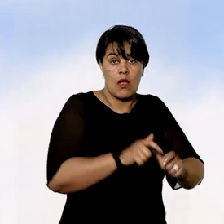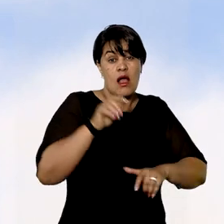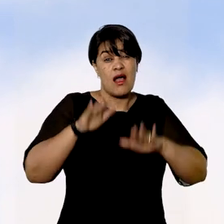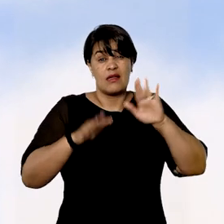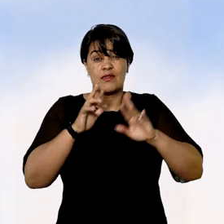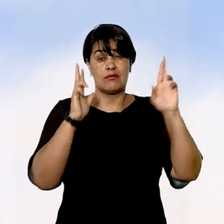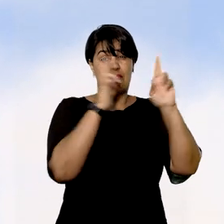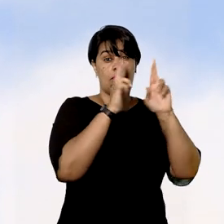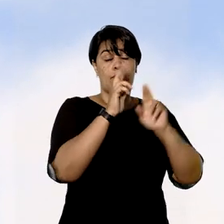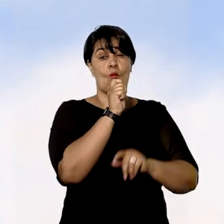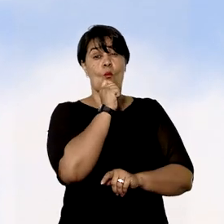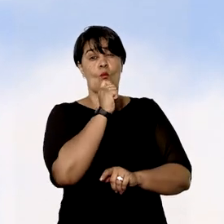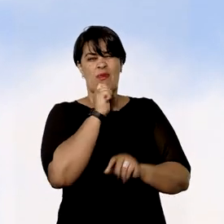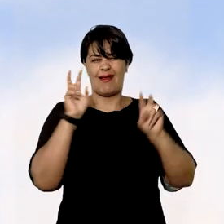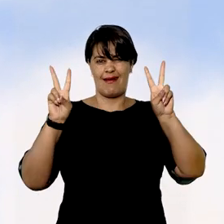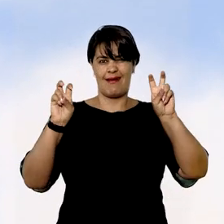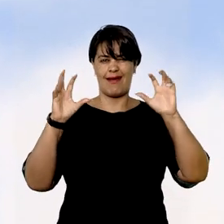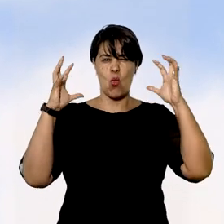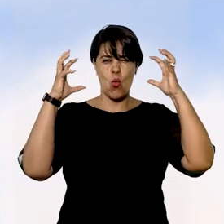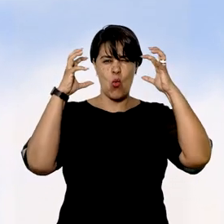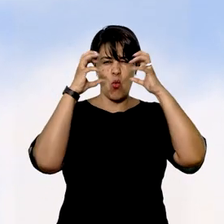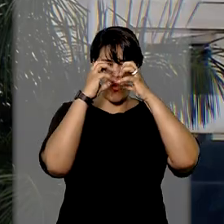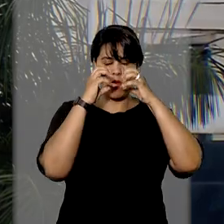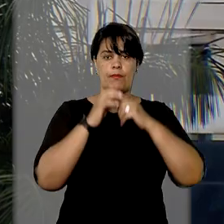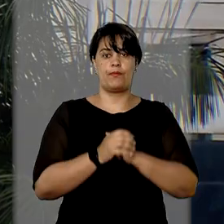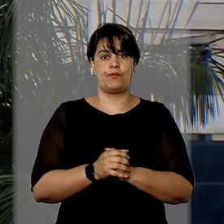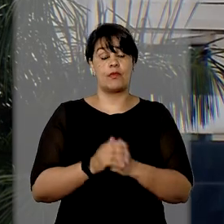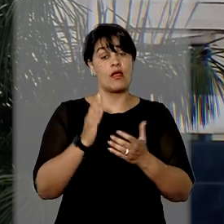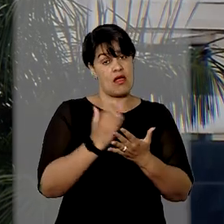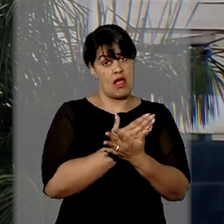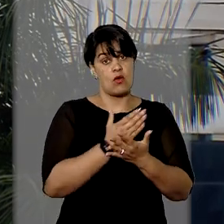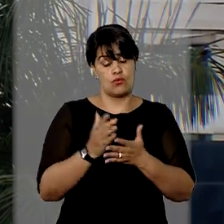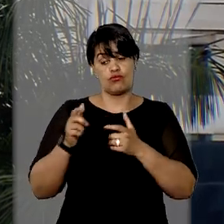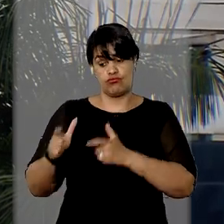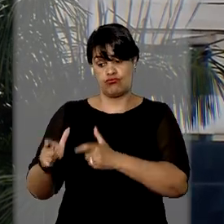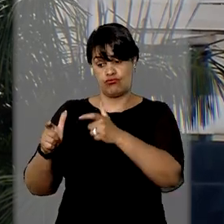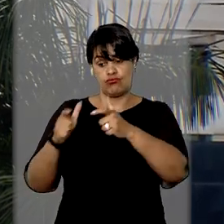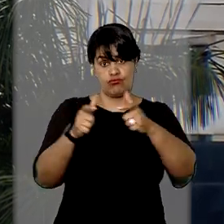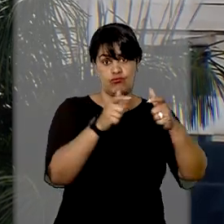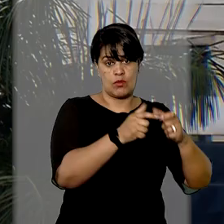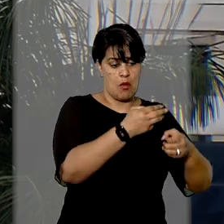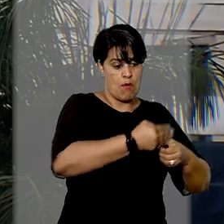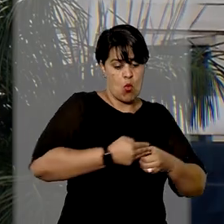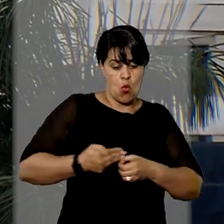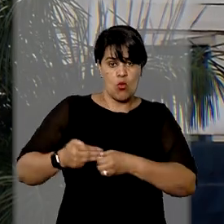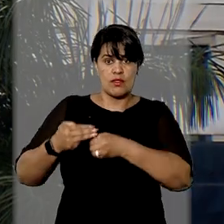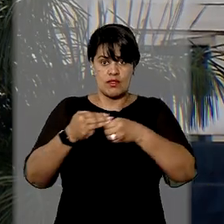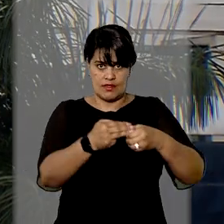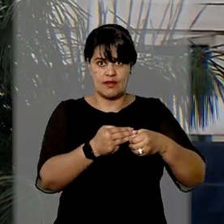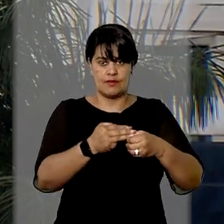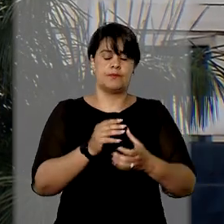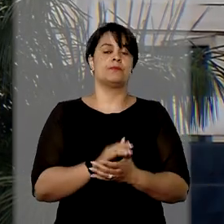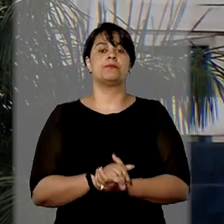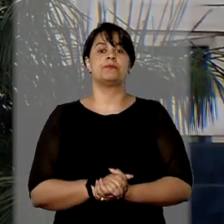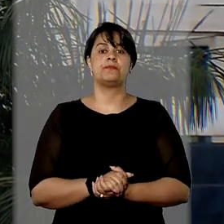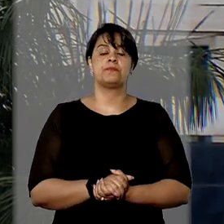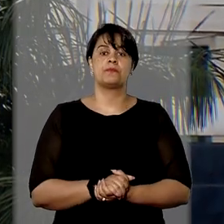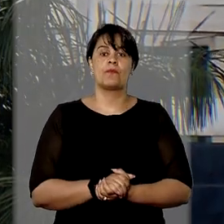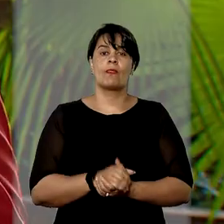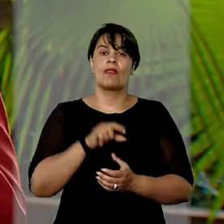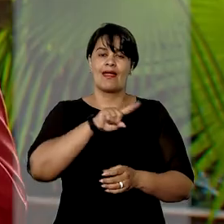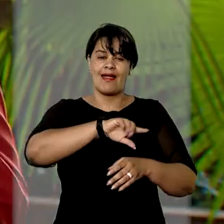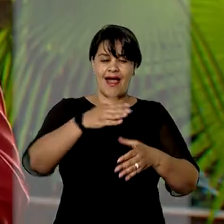sem sinal de celular, chamadas de áreas de sombra, em determinados bairros dos municípios de Bom Jardim e Nova